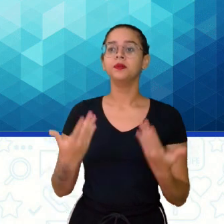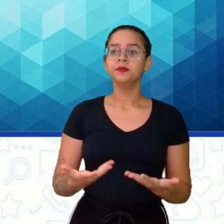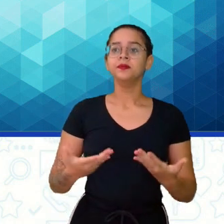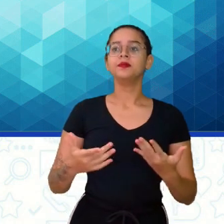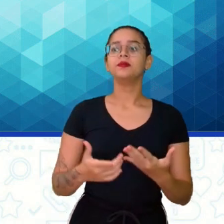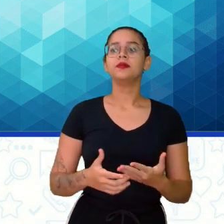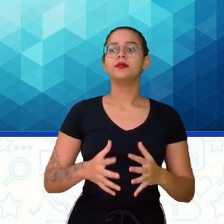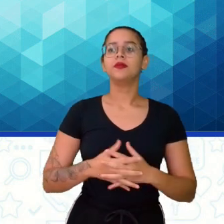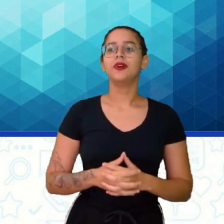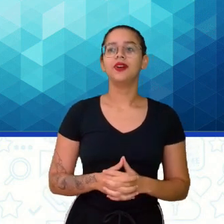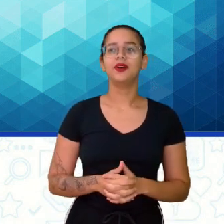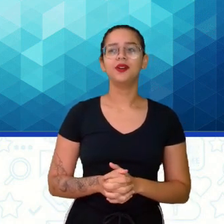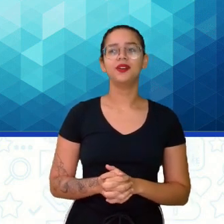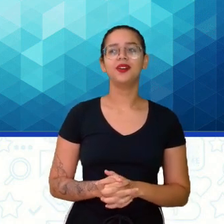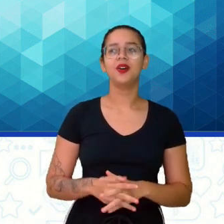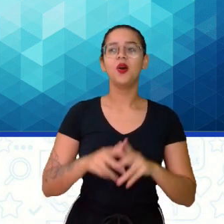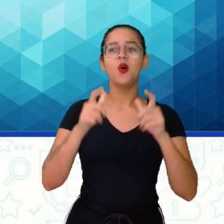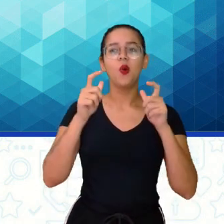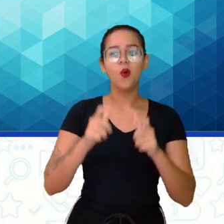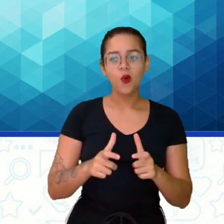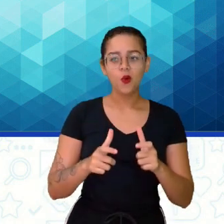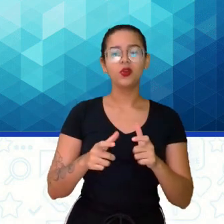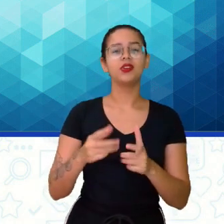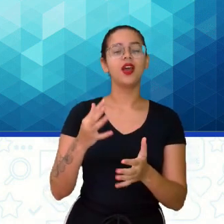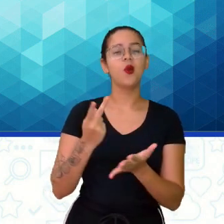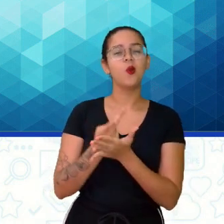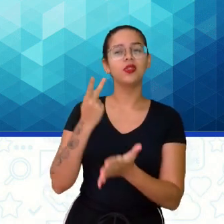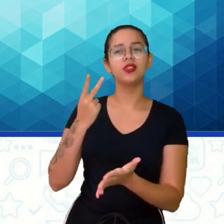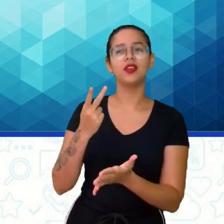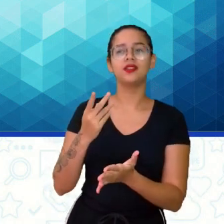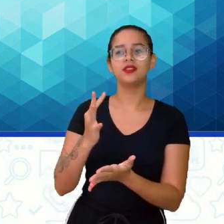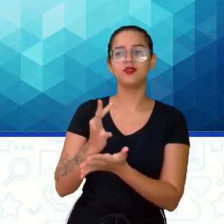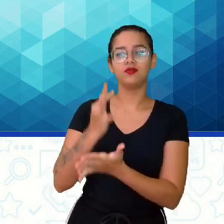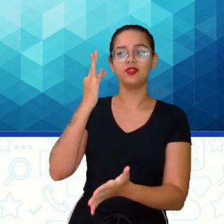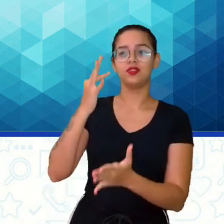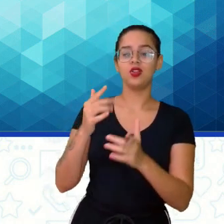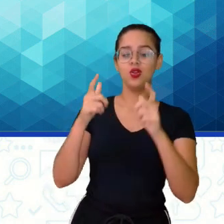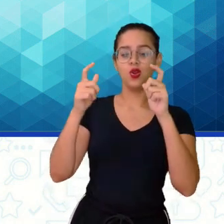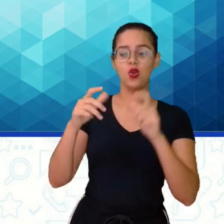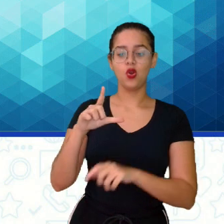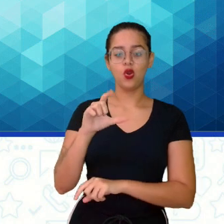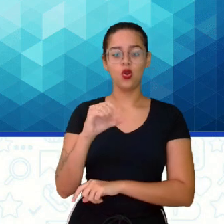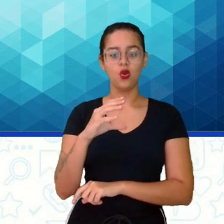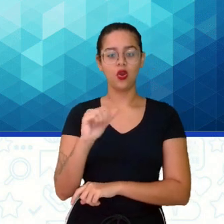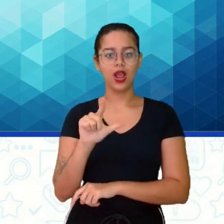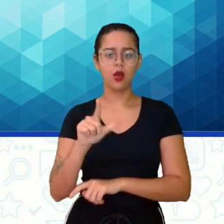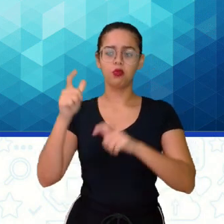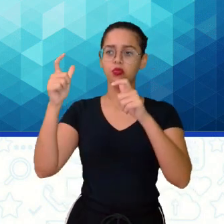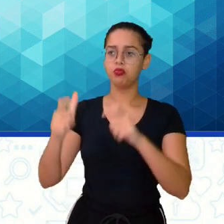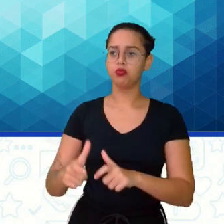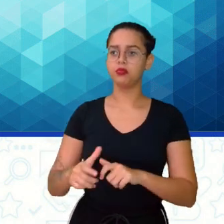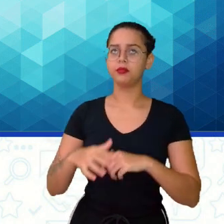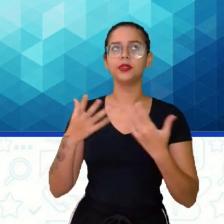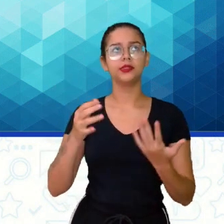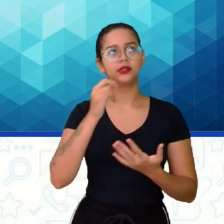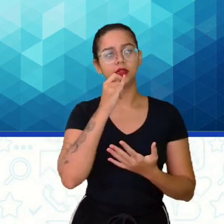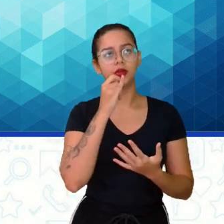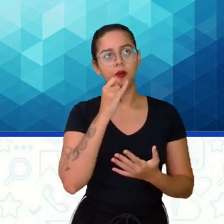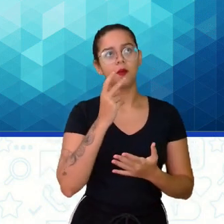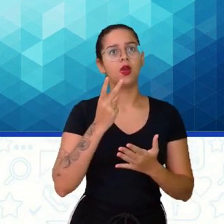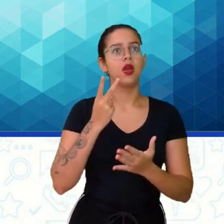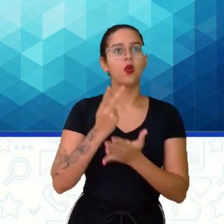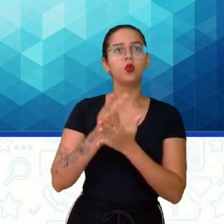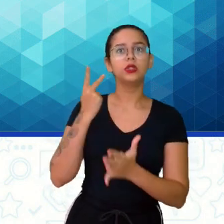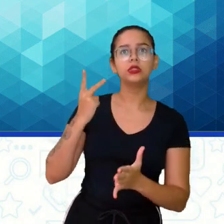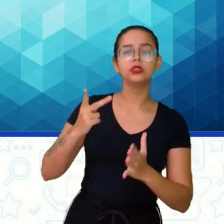localizado? Que é o princípio da extensão na geografia. Então, por exemplo, diz, ah, ocorreu um